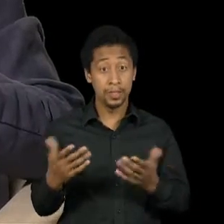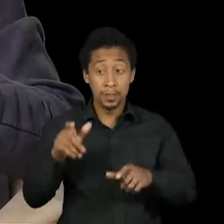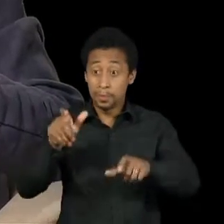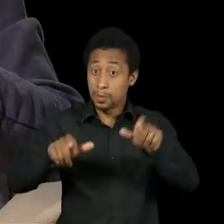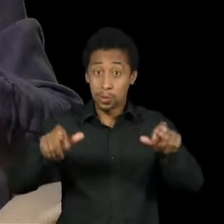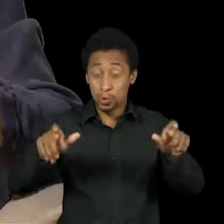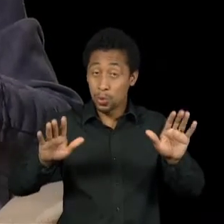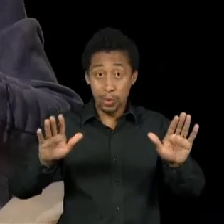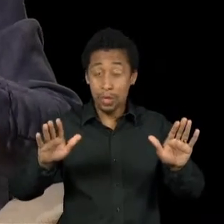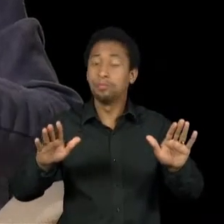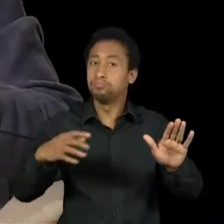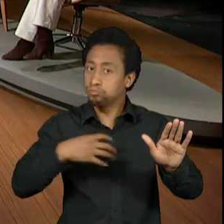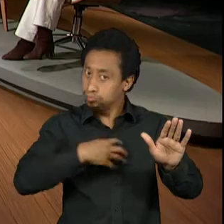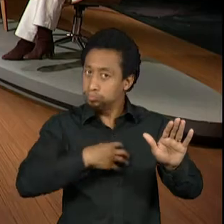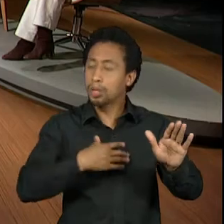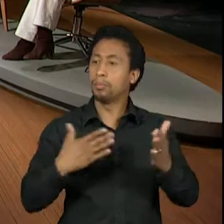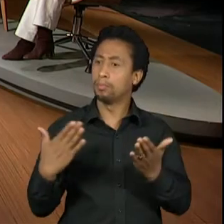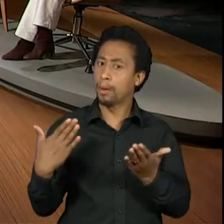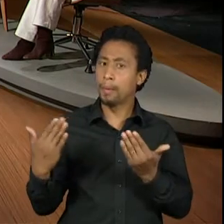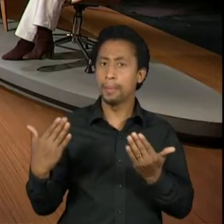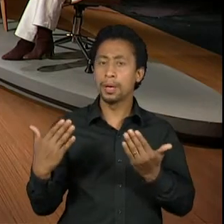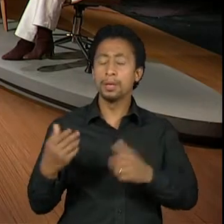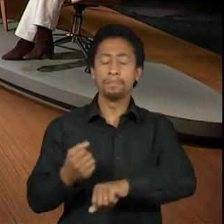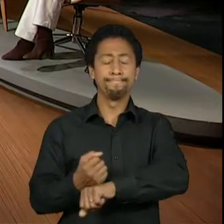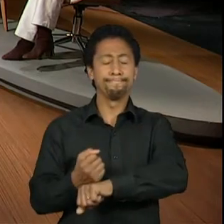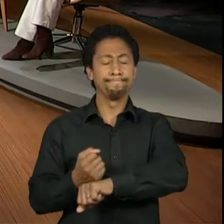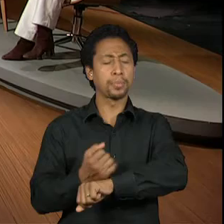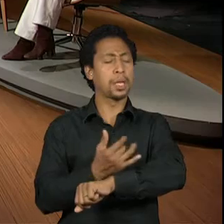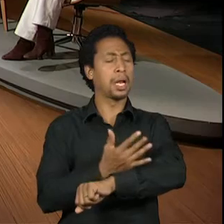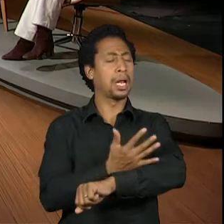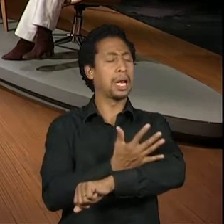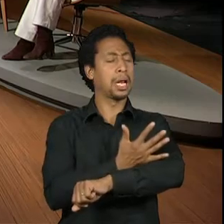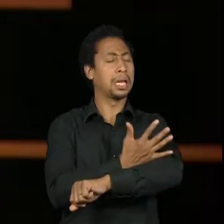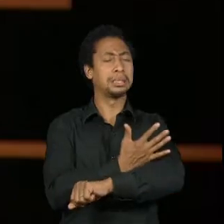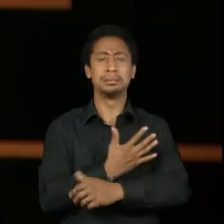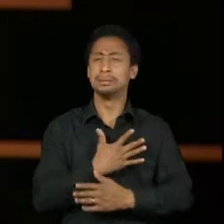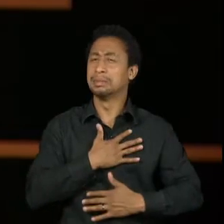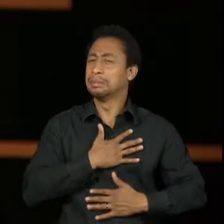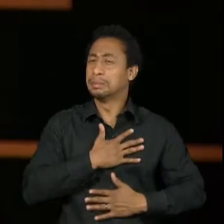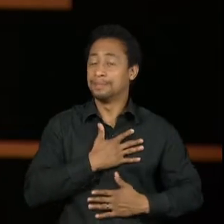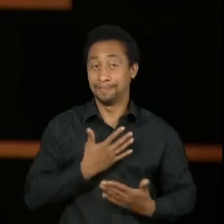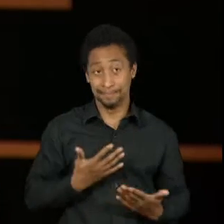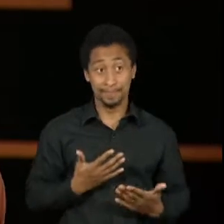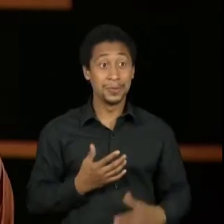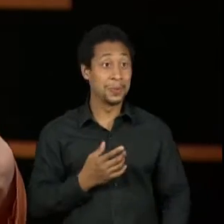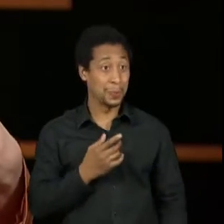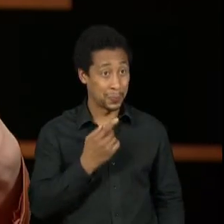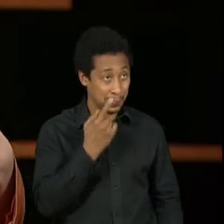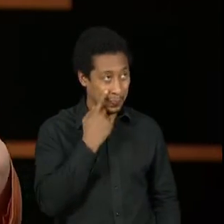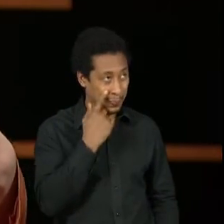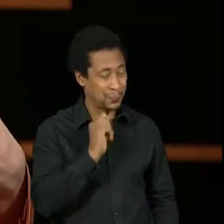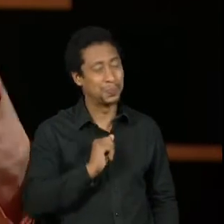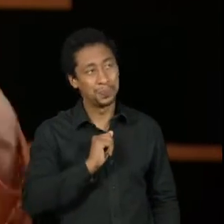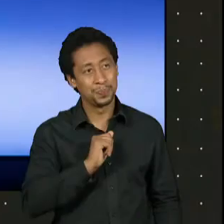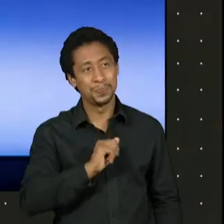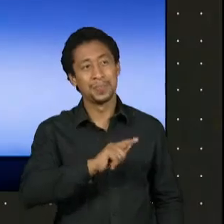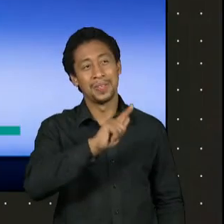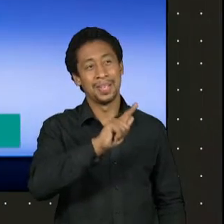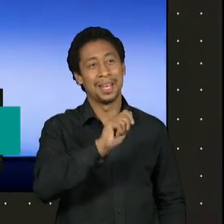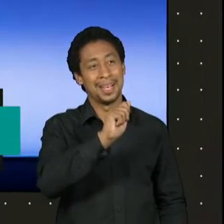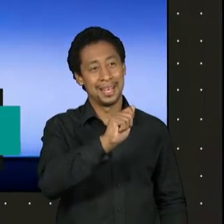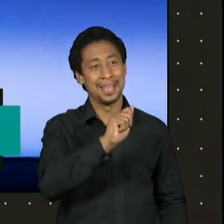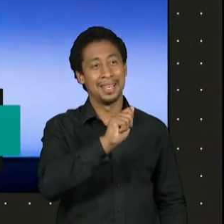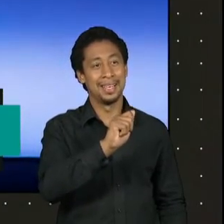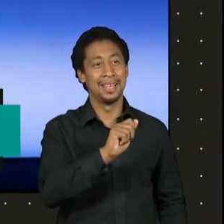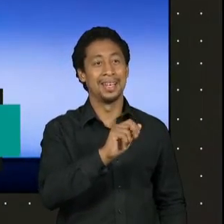grande com aquilo. Às um diálogo emocional, às vezes. Inclusive, Garrincha, que também, além de ser um espetáculo